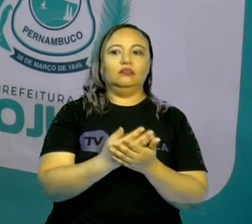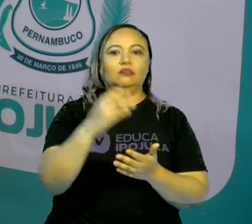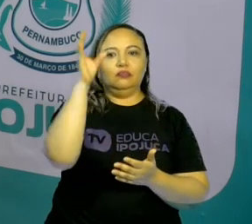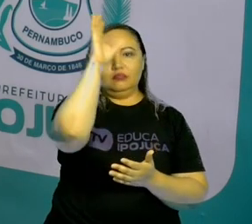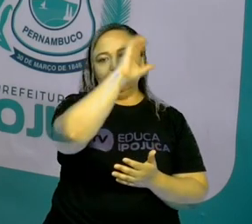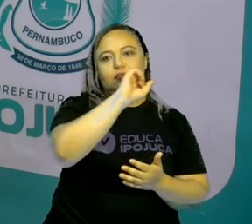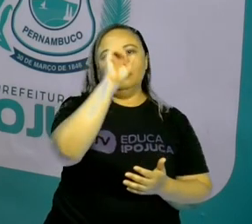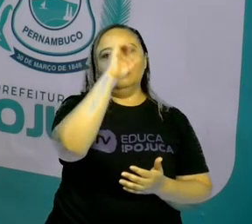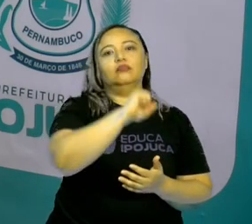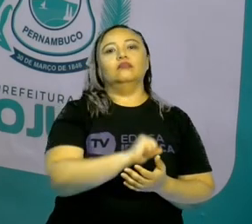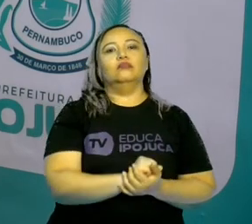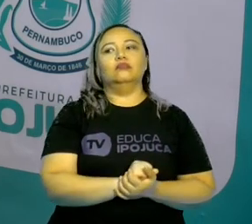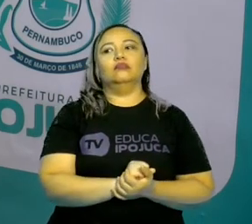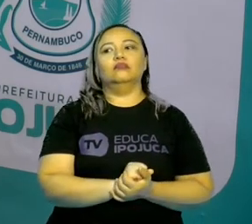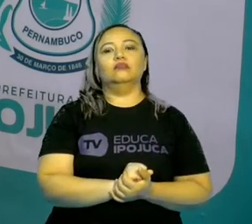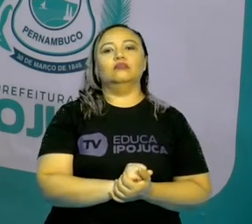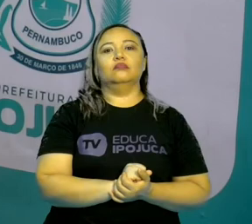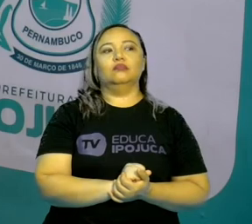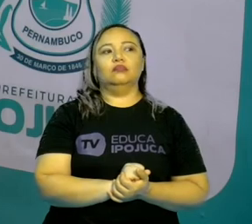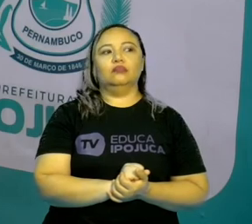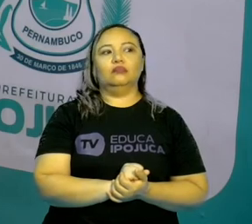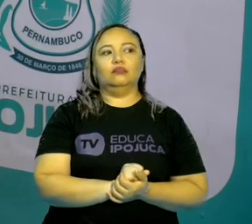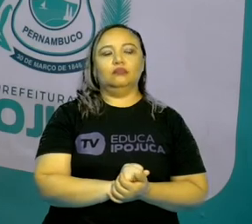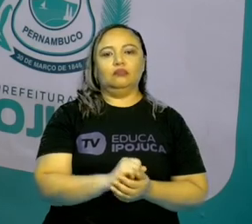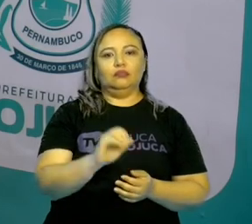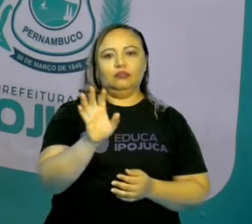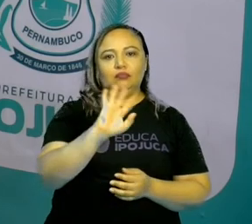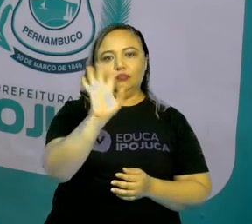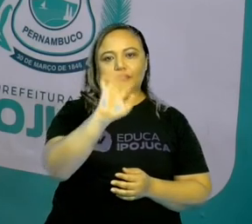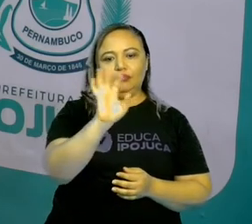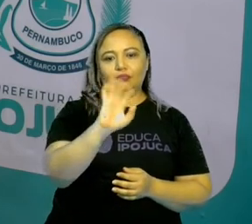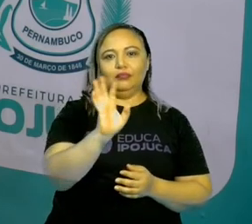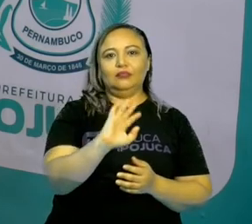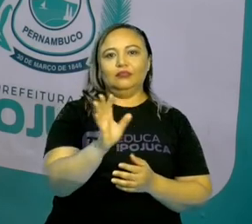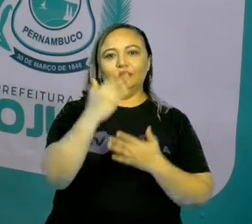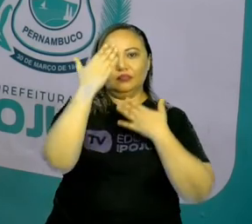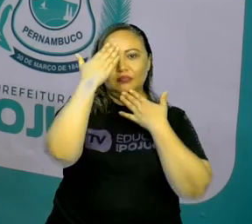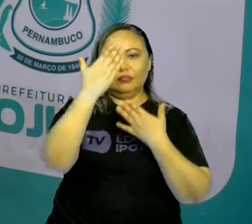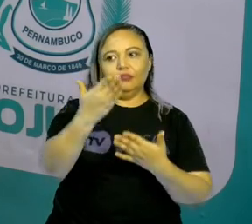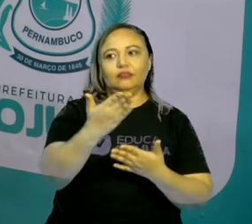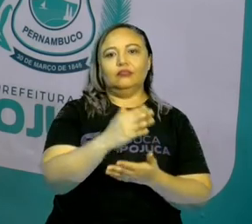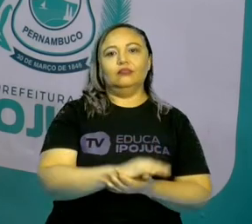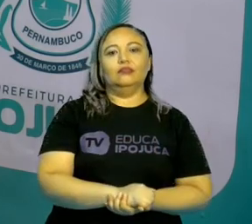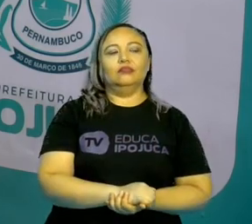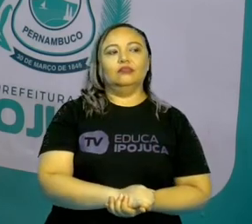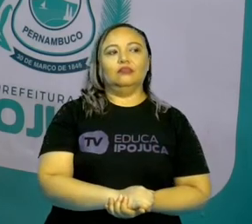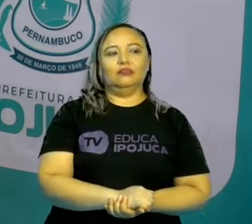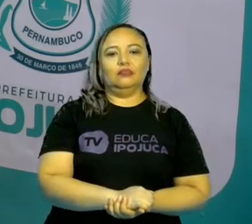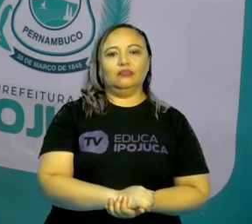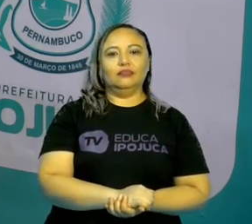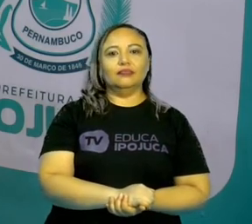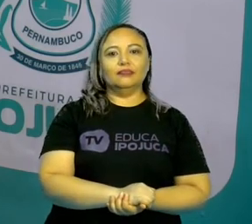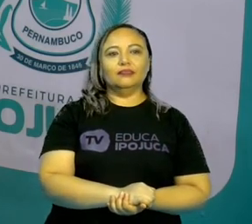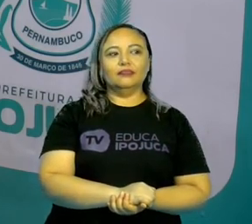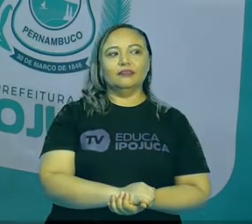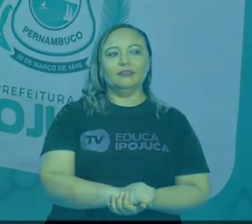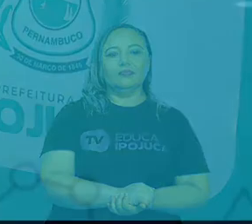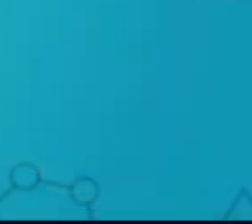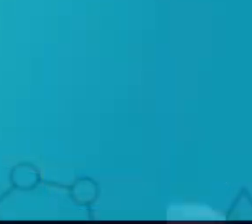aprender sobre os números. Para vocês, muito obrigada. Tchau e até a próxima aula.